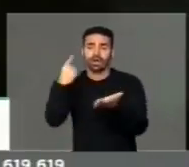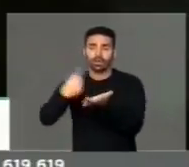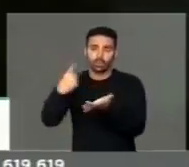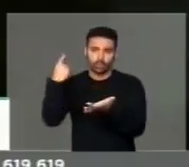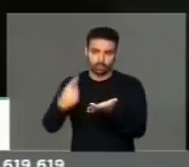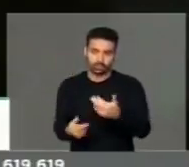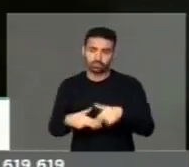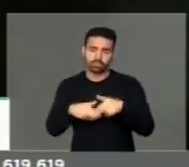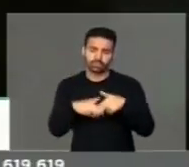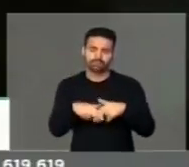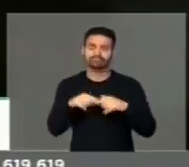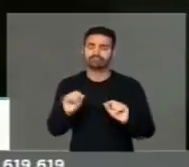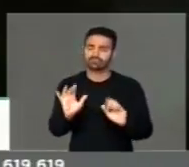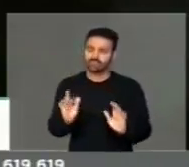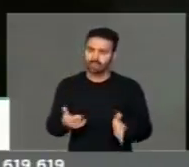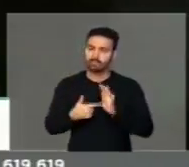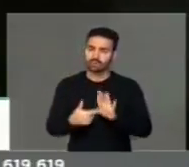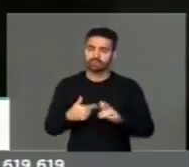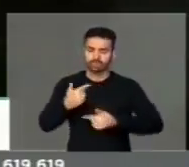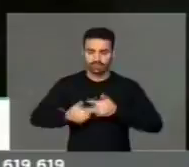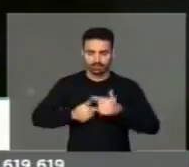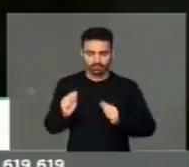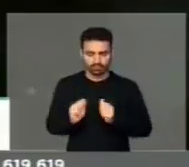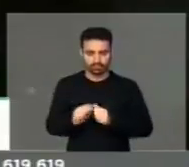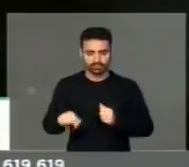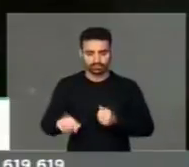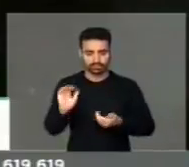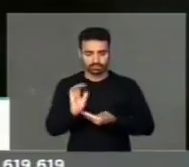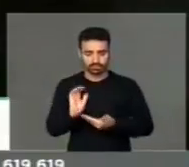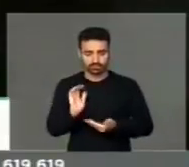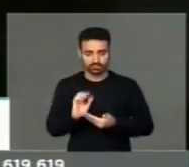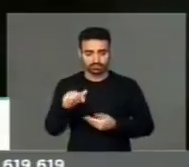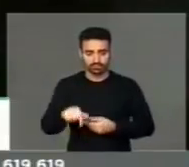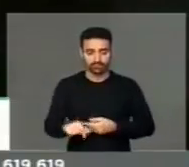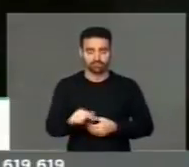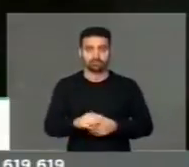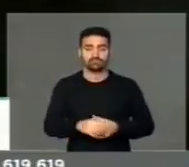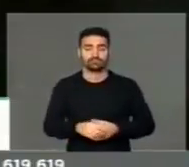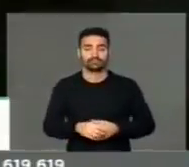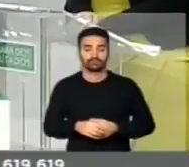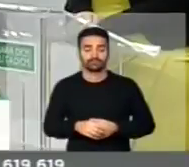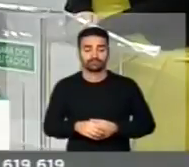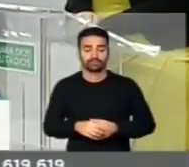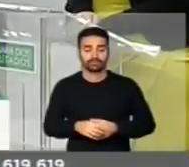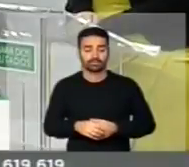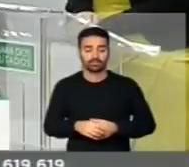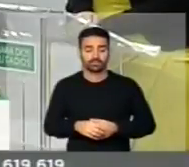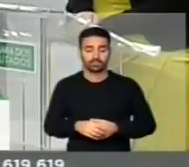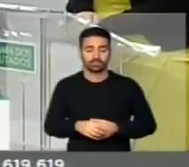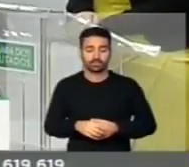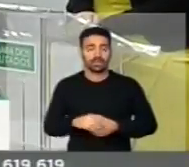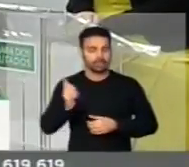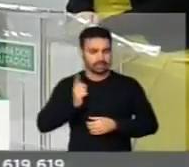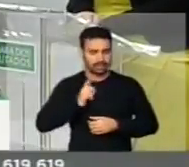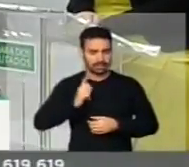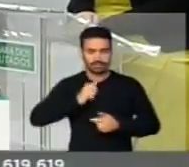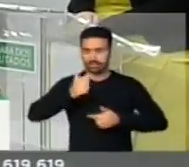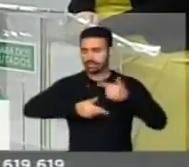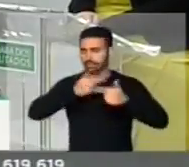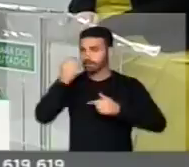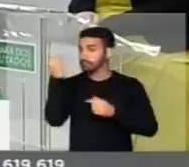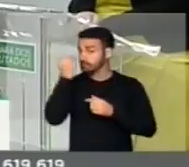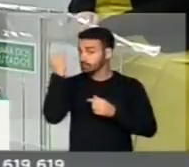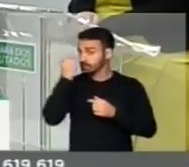fazendo no trabalho, no dia a dia, com a Câmara de Deputados do Brasil. Nós temos uma atuação importante do